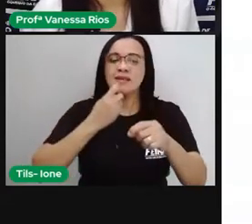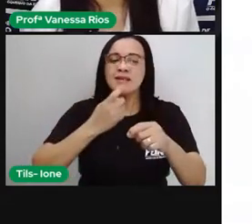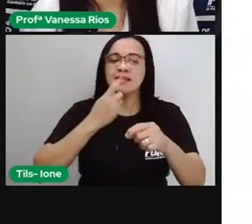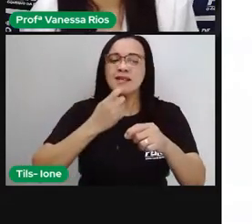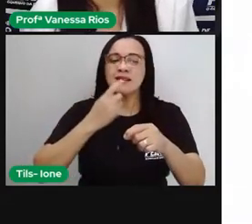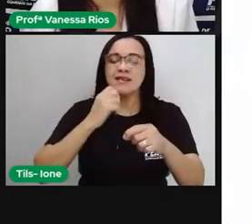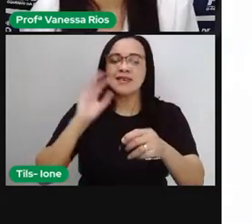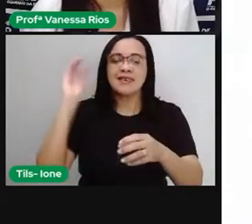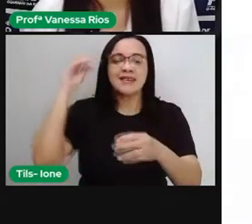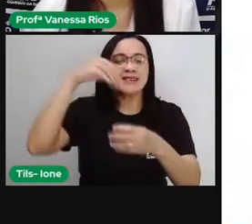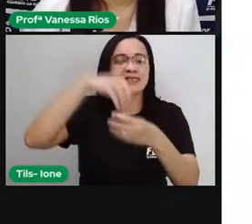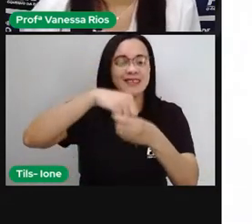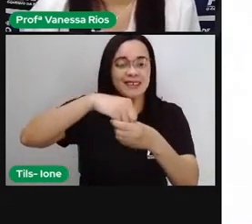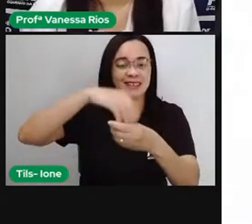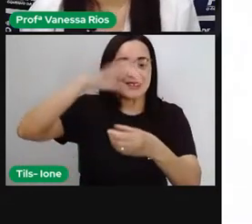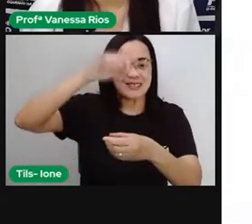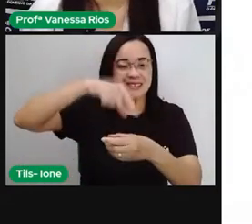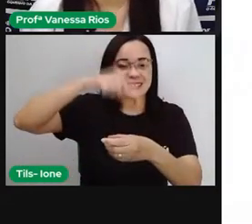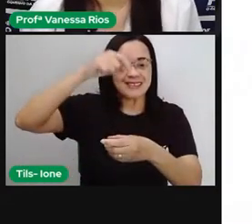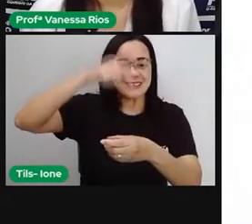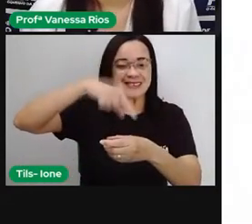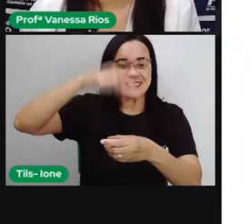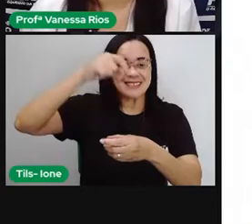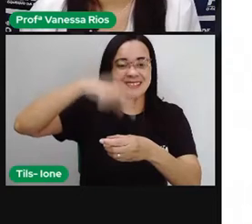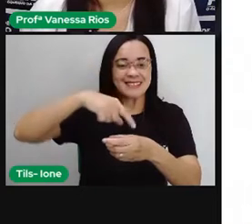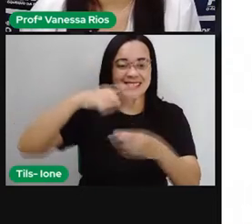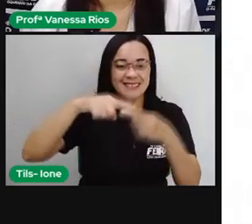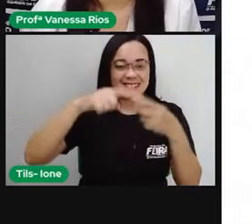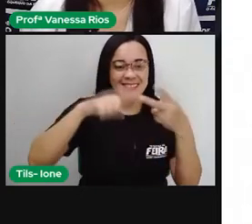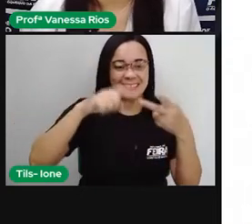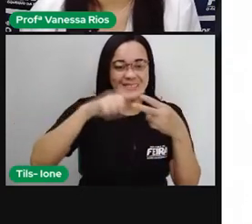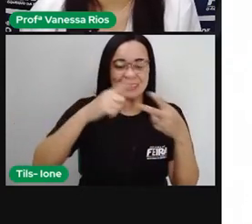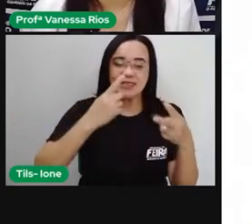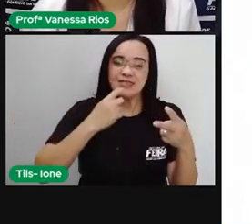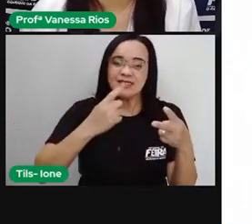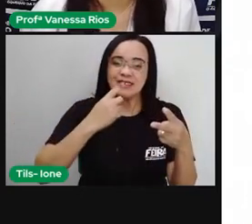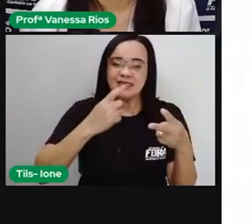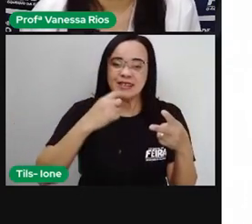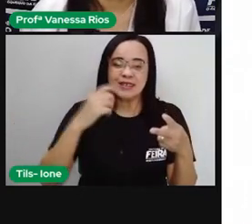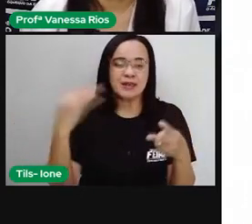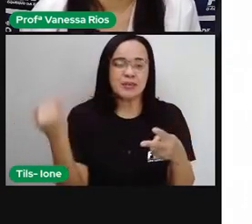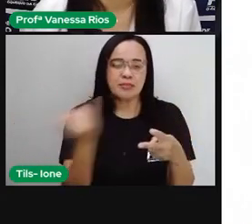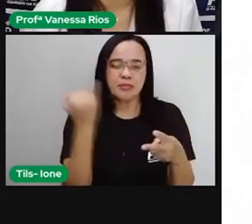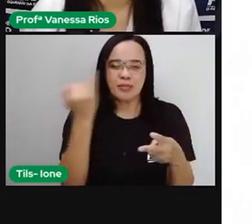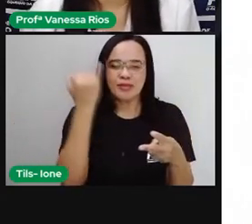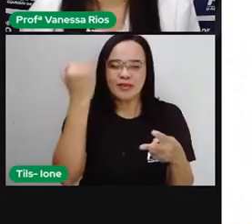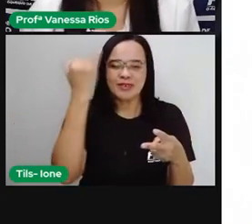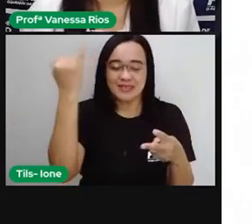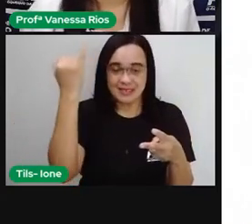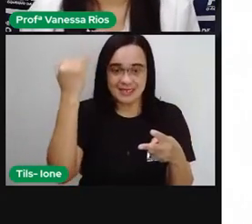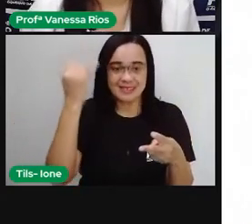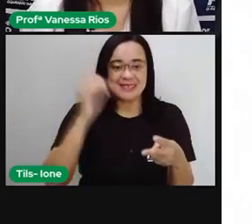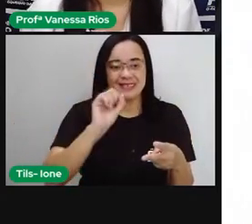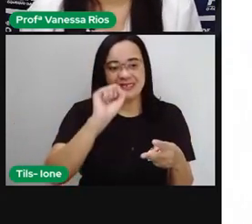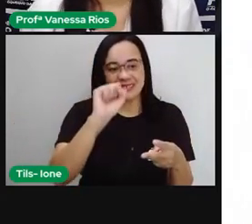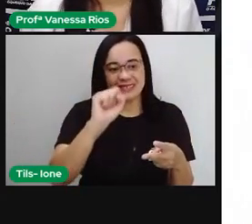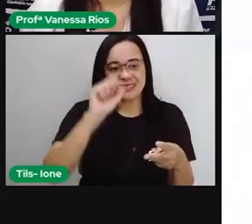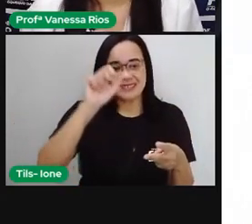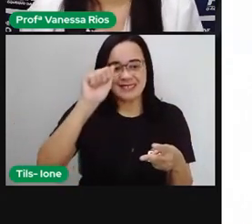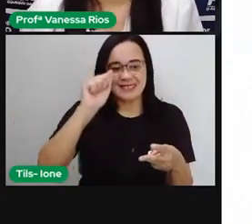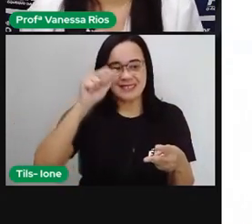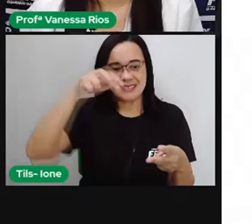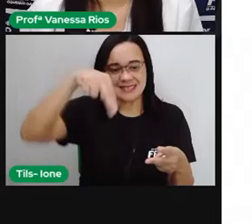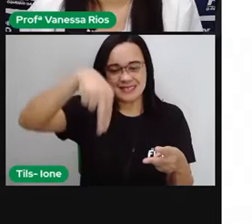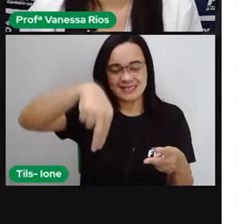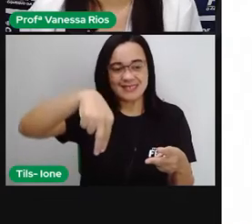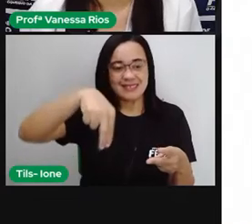colocou uma imagenzinha ali, né, das gotinhas de sangue, esse líquido tão importante para a nossa vida, que faz